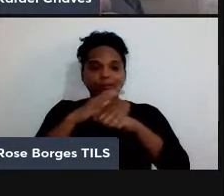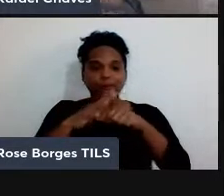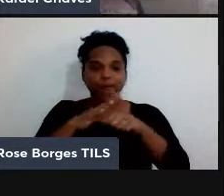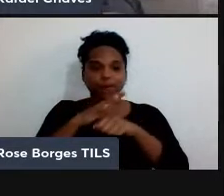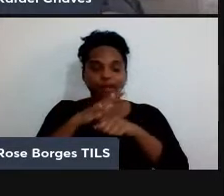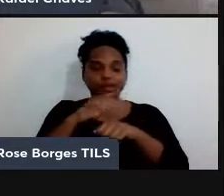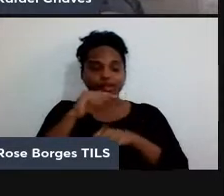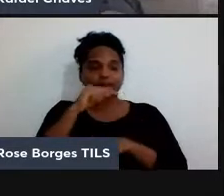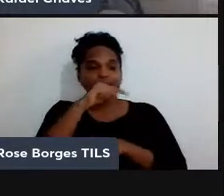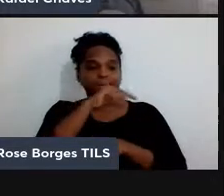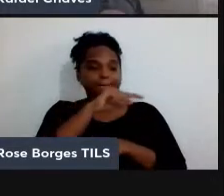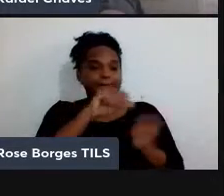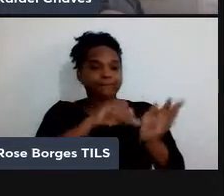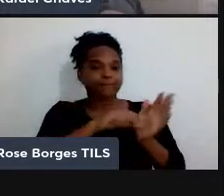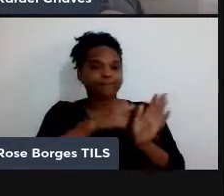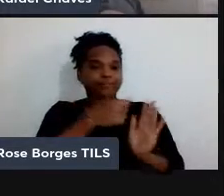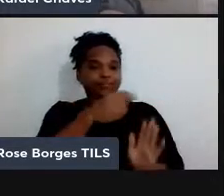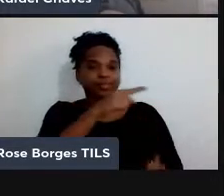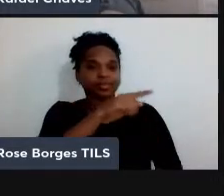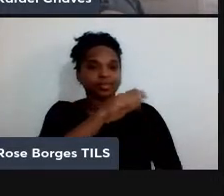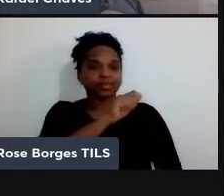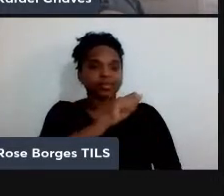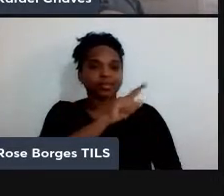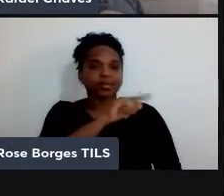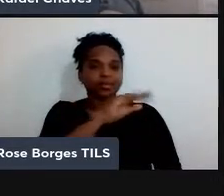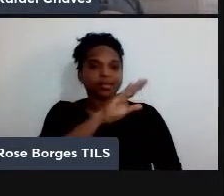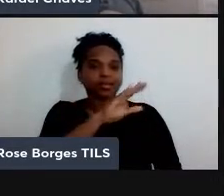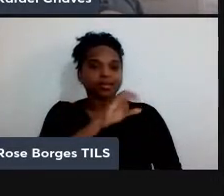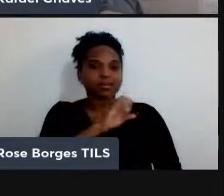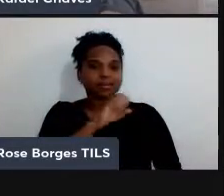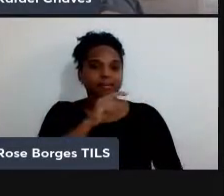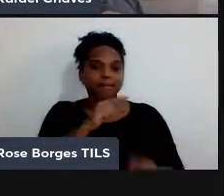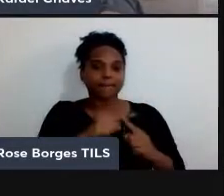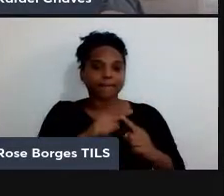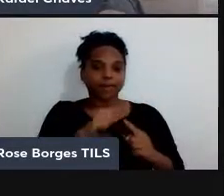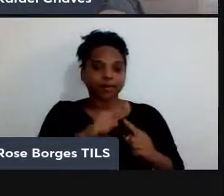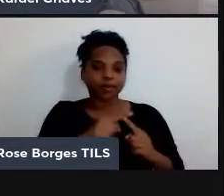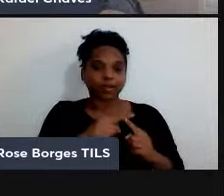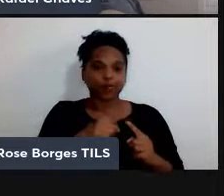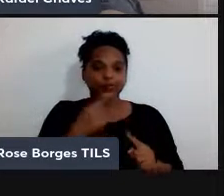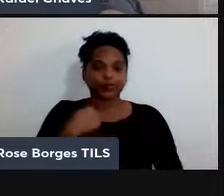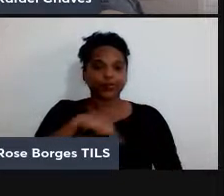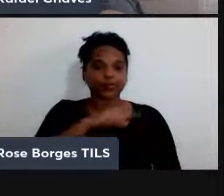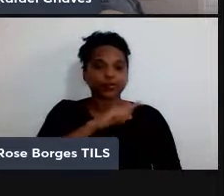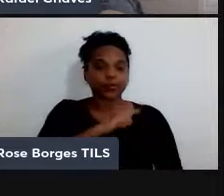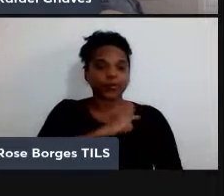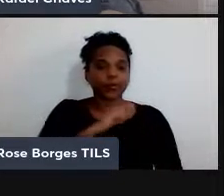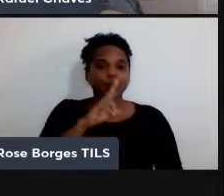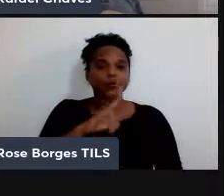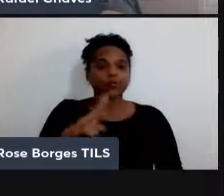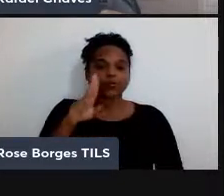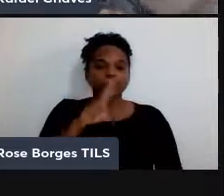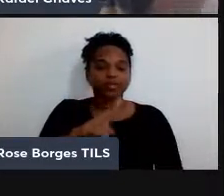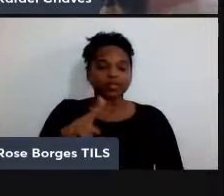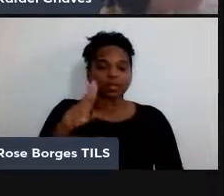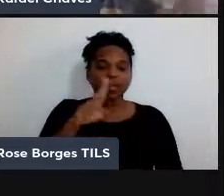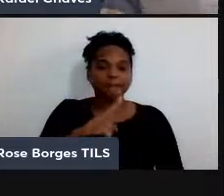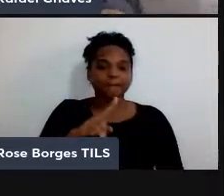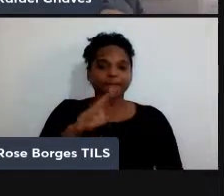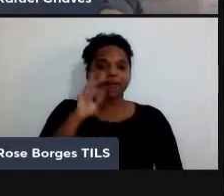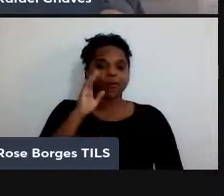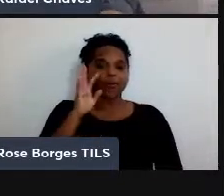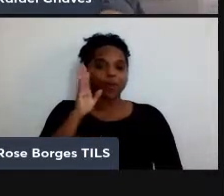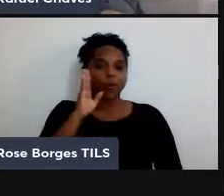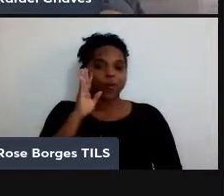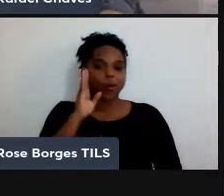da Alice. E por que isso? Porque depois que a gente aplica essas portas lógicas aqui, a gente vê que o estado de três quilts entre